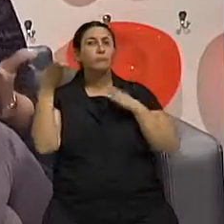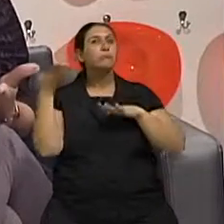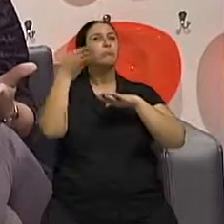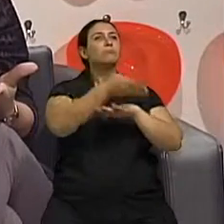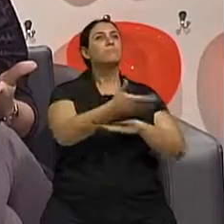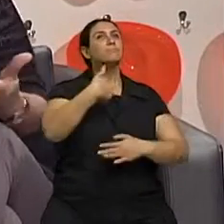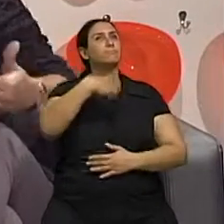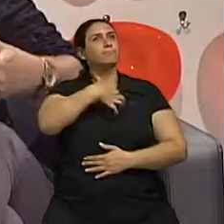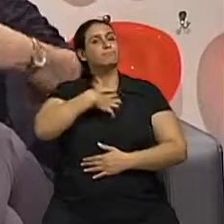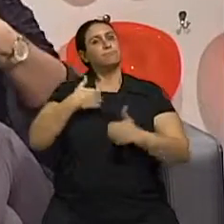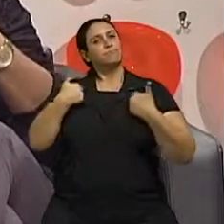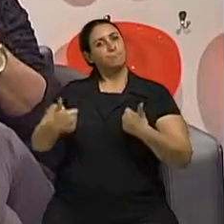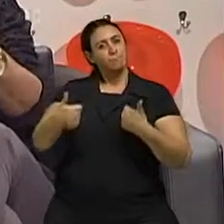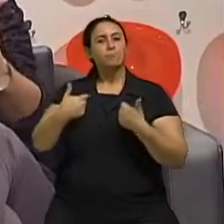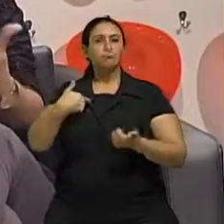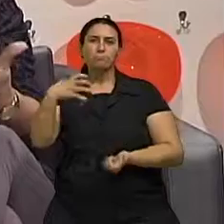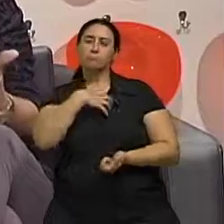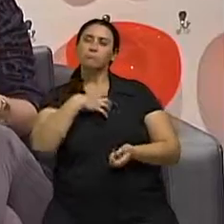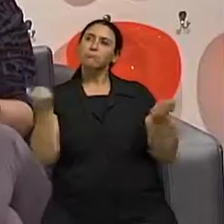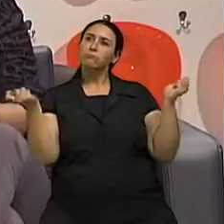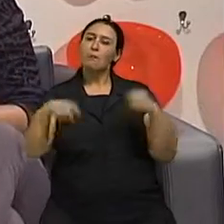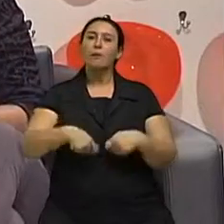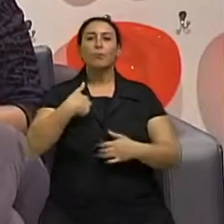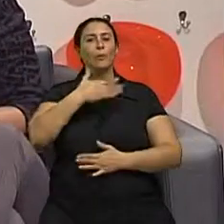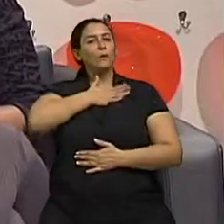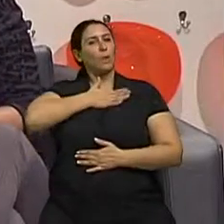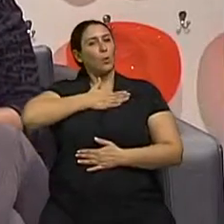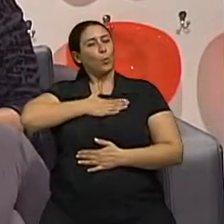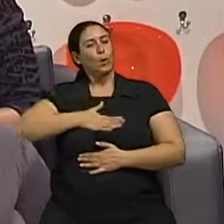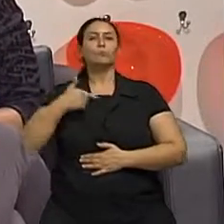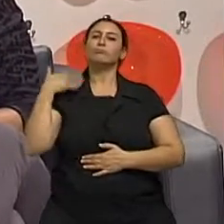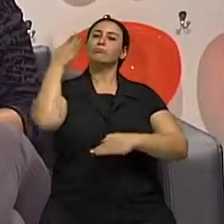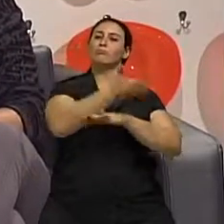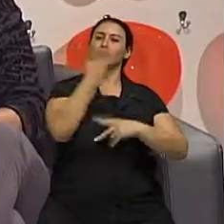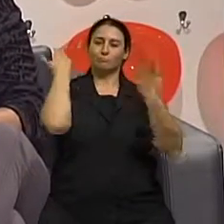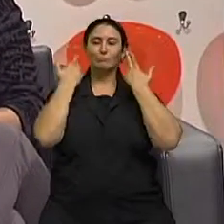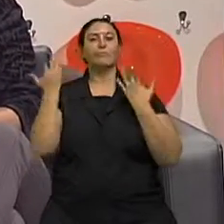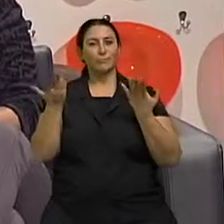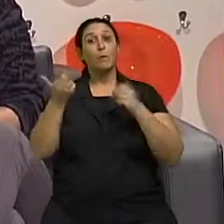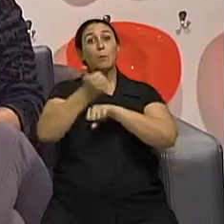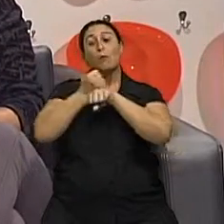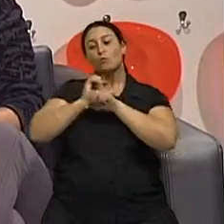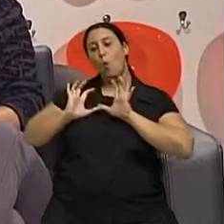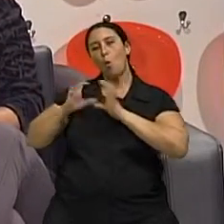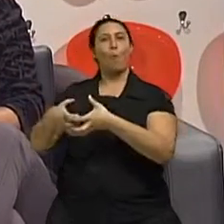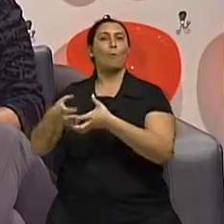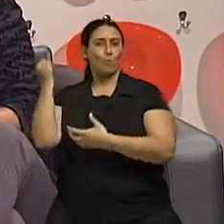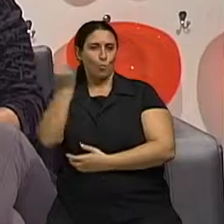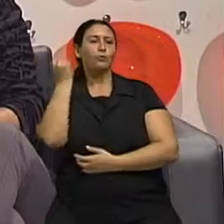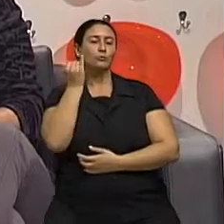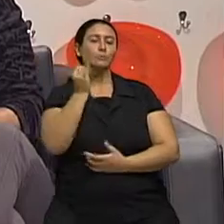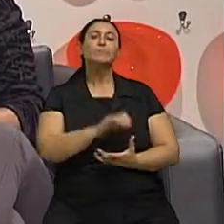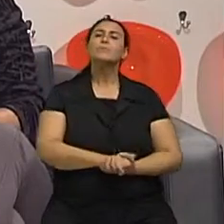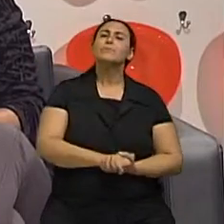espírito, que nem diria minha avó, né? Com outra tranquilidade. E os profissionais que estão trabalhando com ela. Doutor Jones, mas